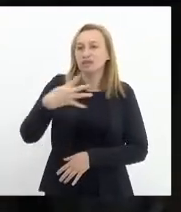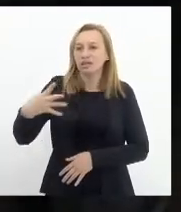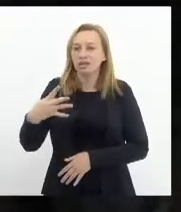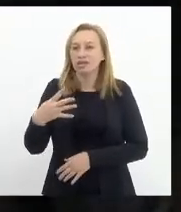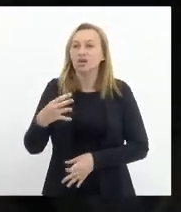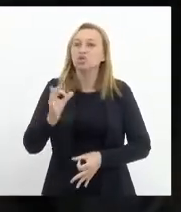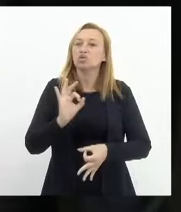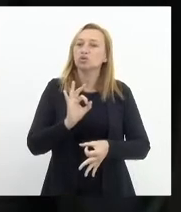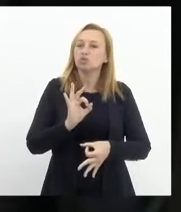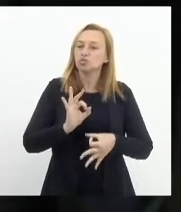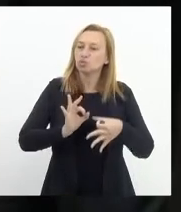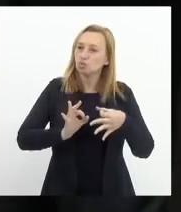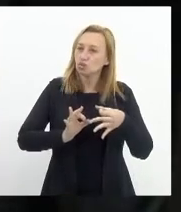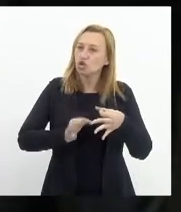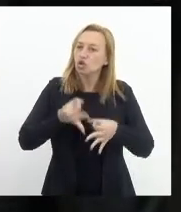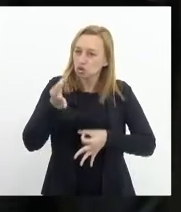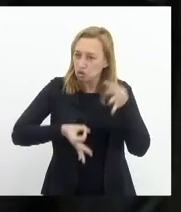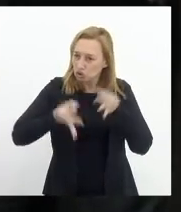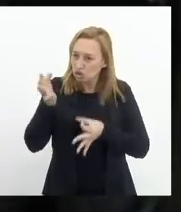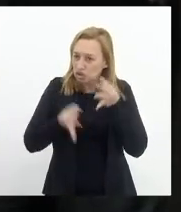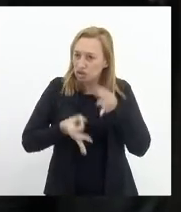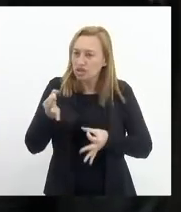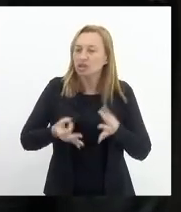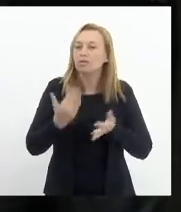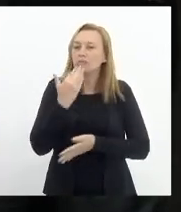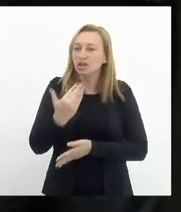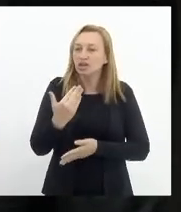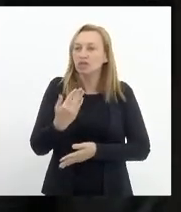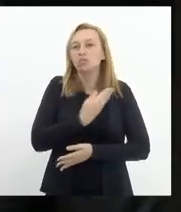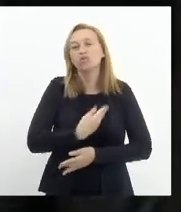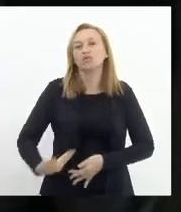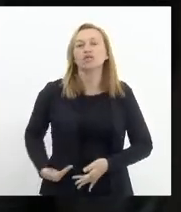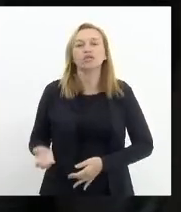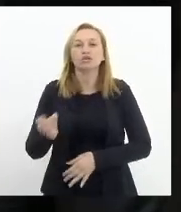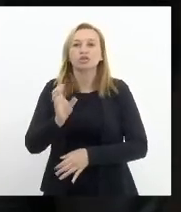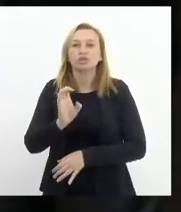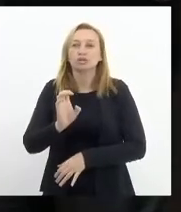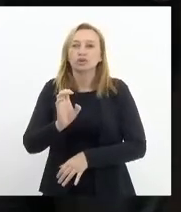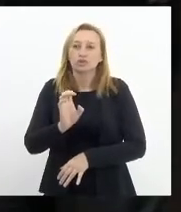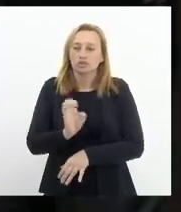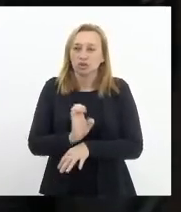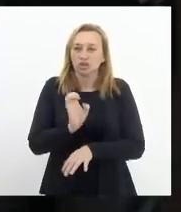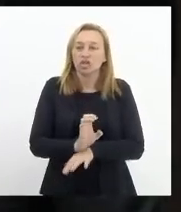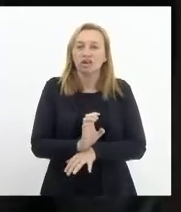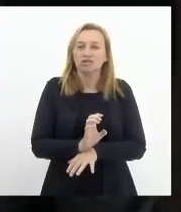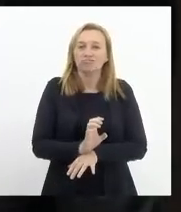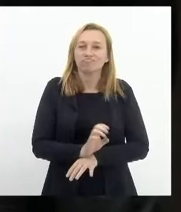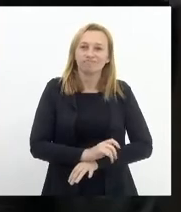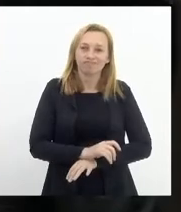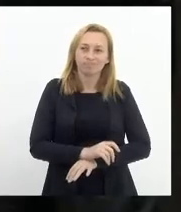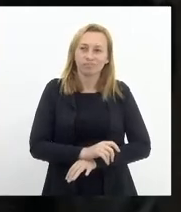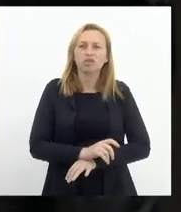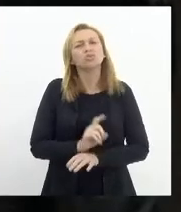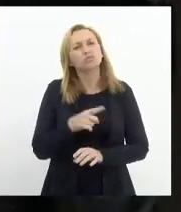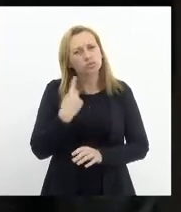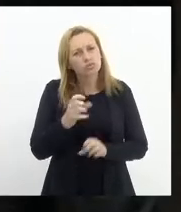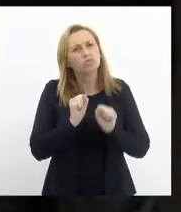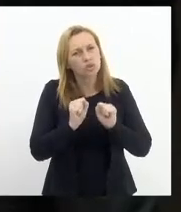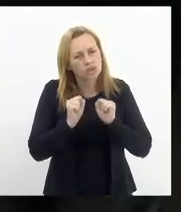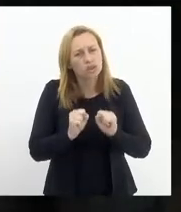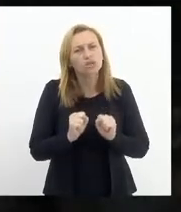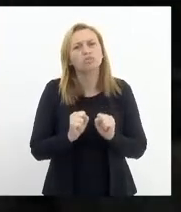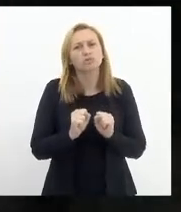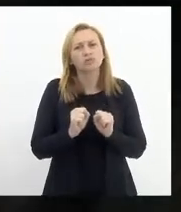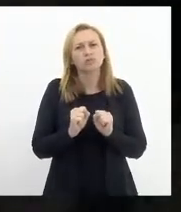de justiça, e aqui faço o apelo ao governo do Estado. Não custa absolutamente nada que nós possamos, inclusive,